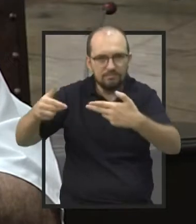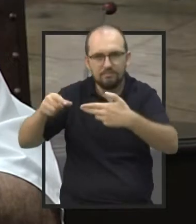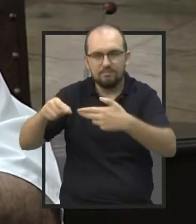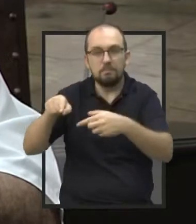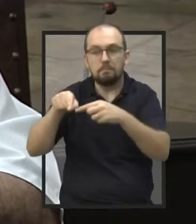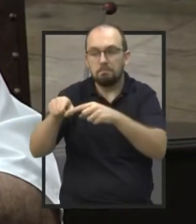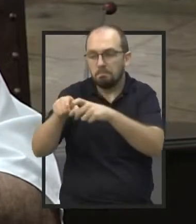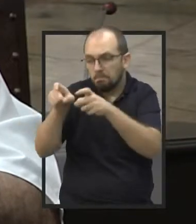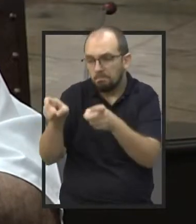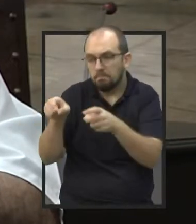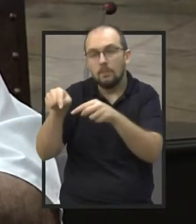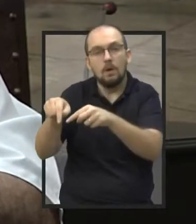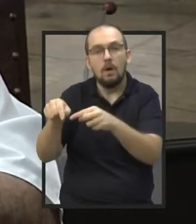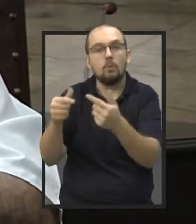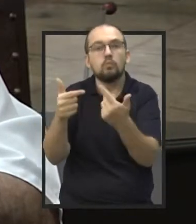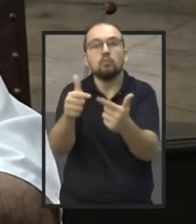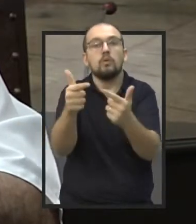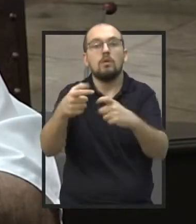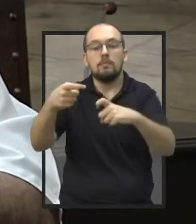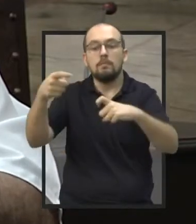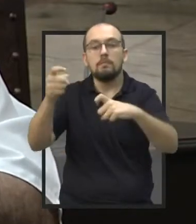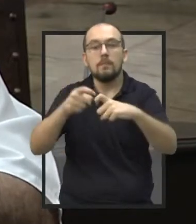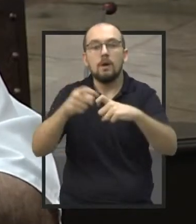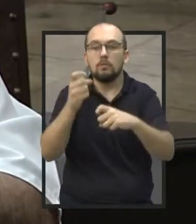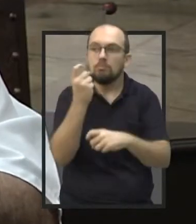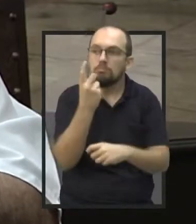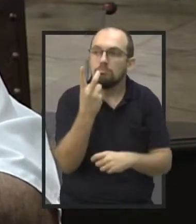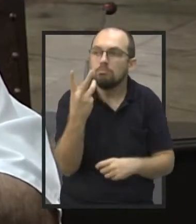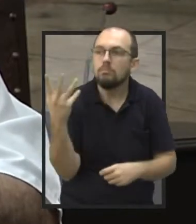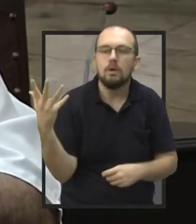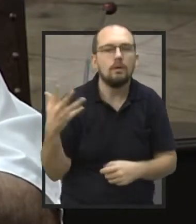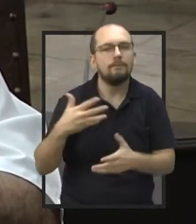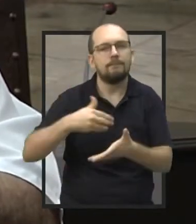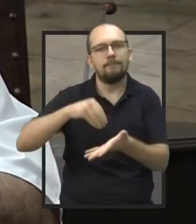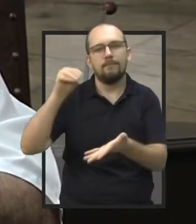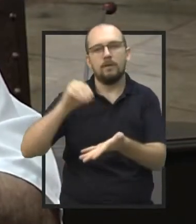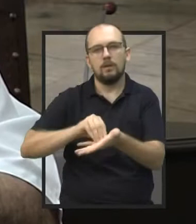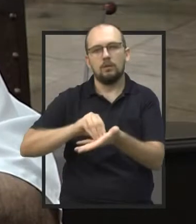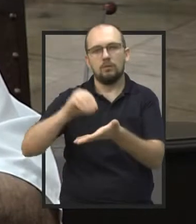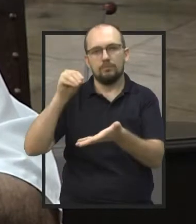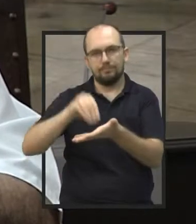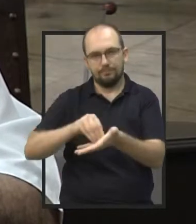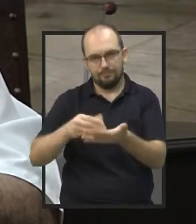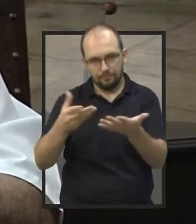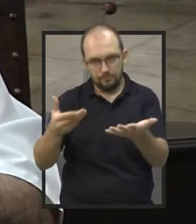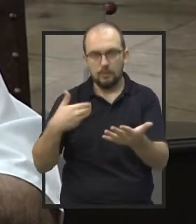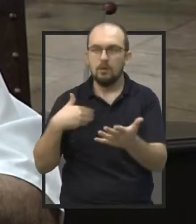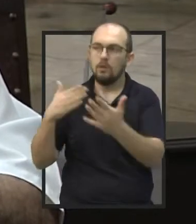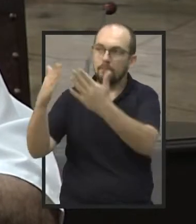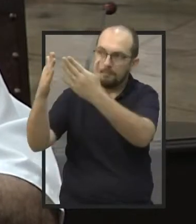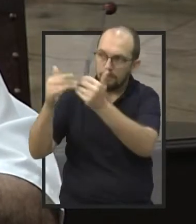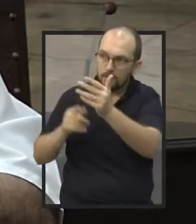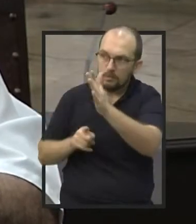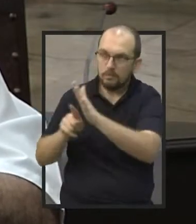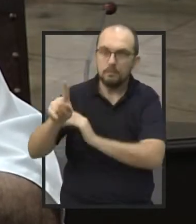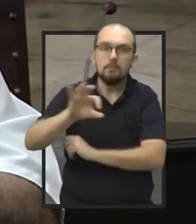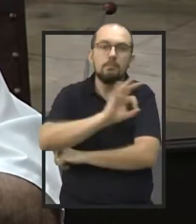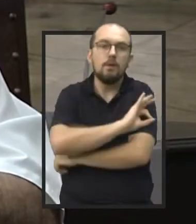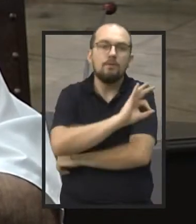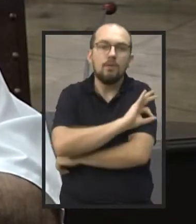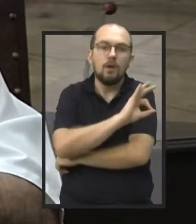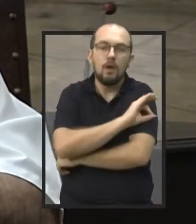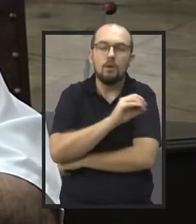nós não temos um número suficiente de ginecologista. Então, eu estou pedindo para o prefeito que o prefeito